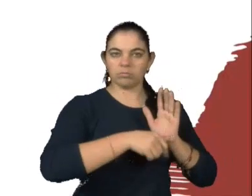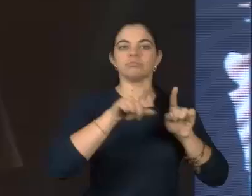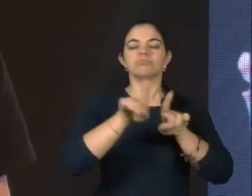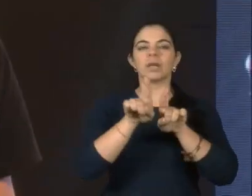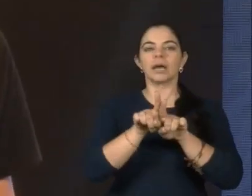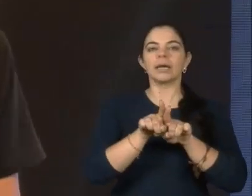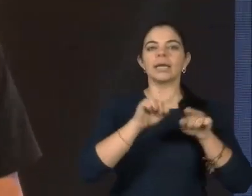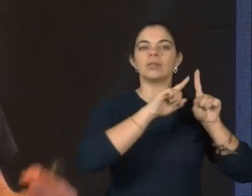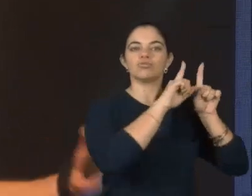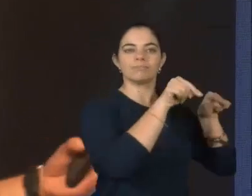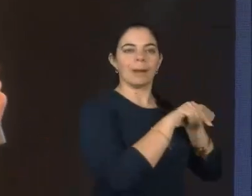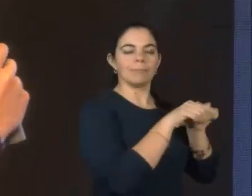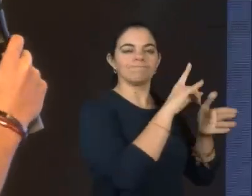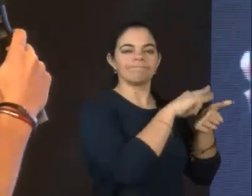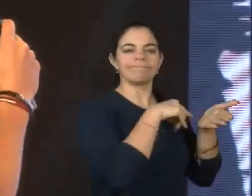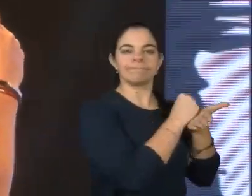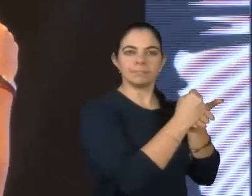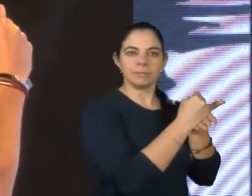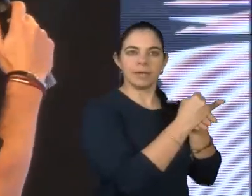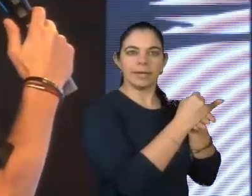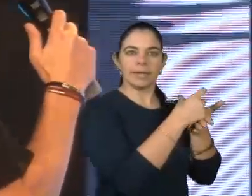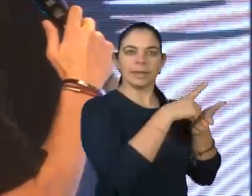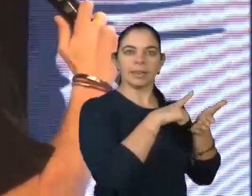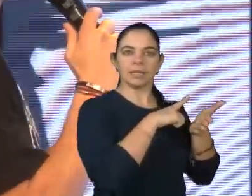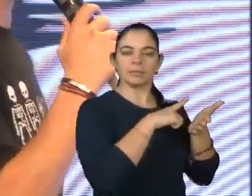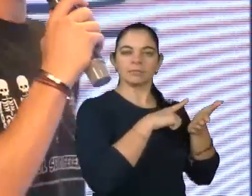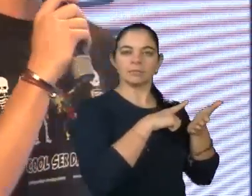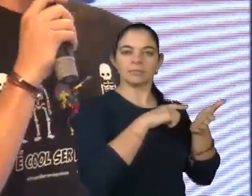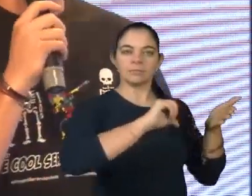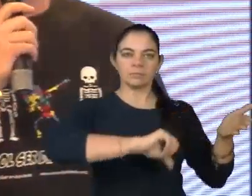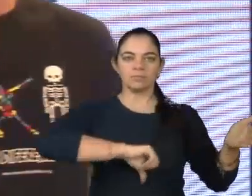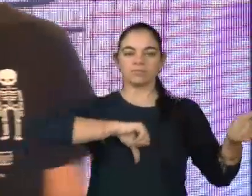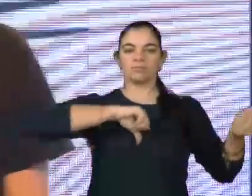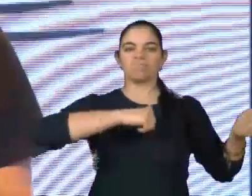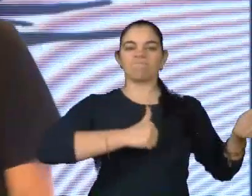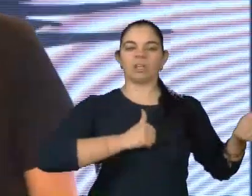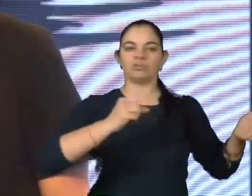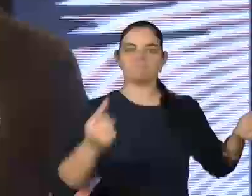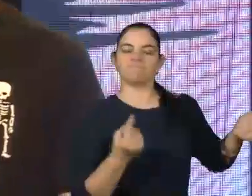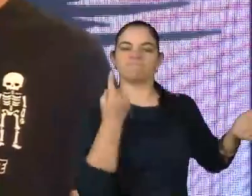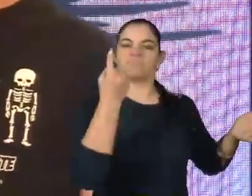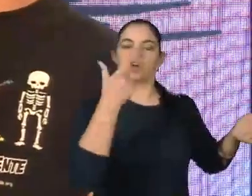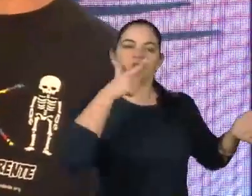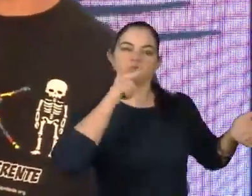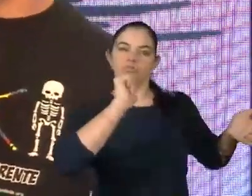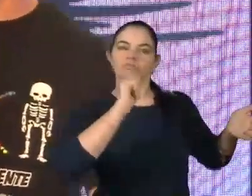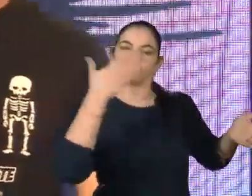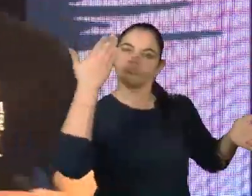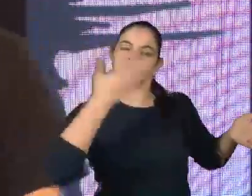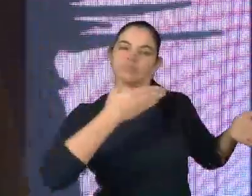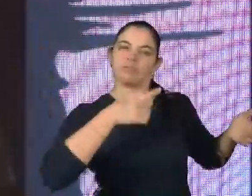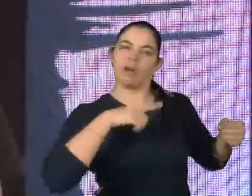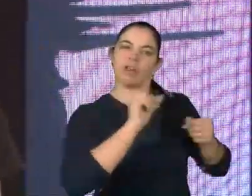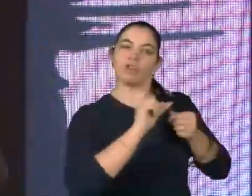emprego formal tiveram um aumento de autonomia. E eu não estou falando só da autonomia do ponto de vista